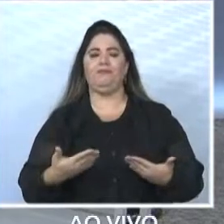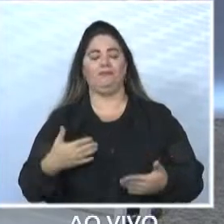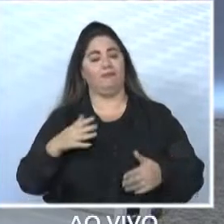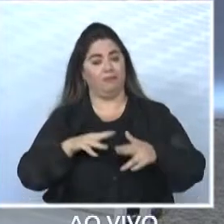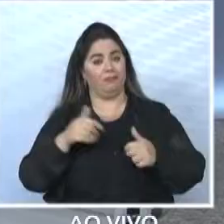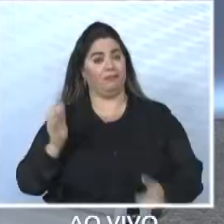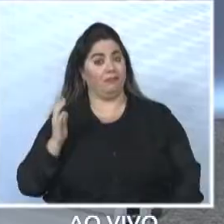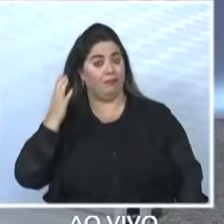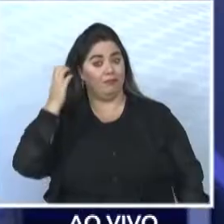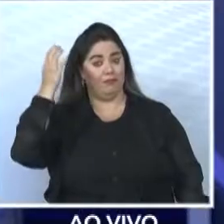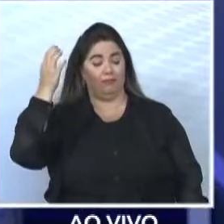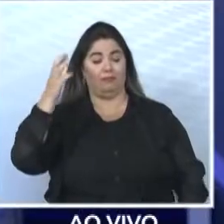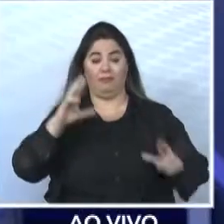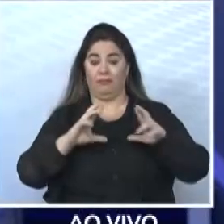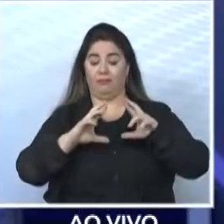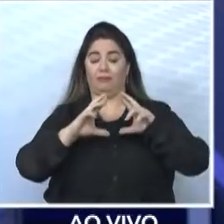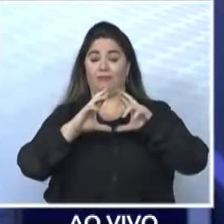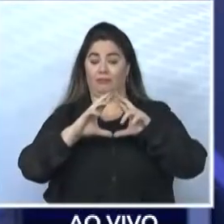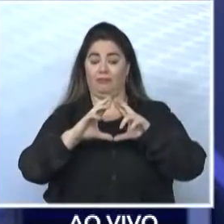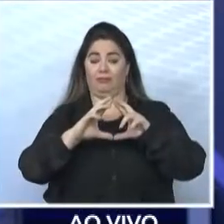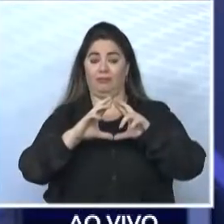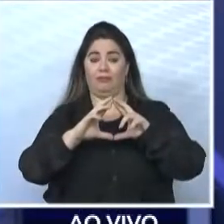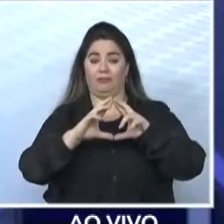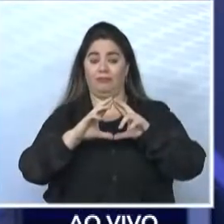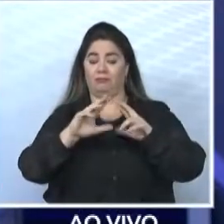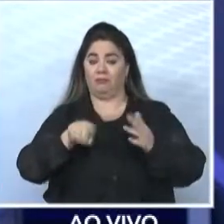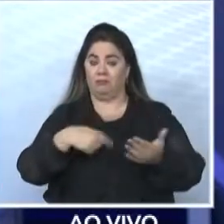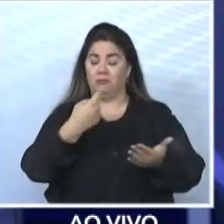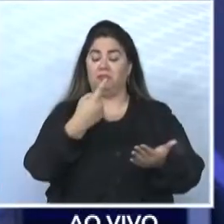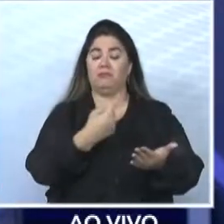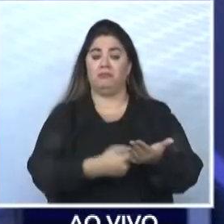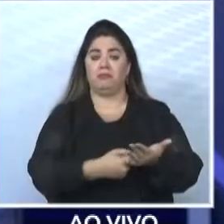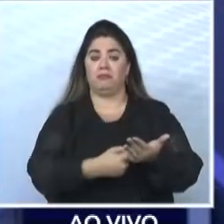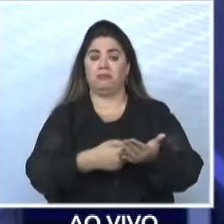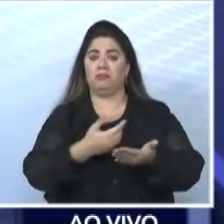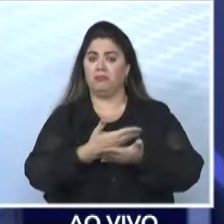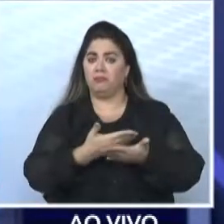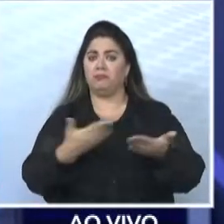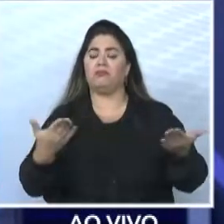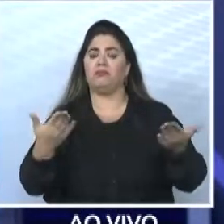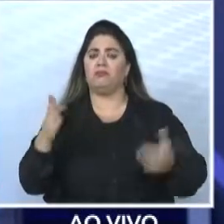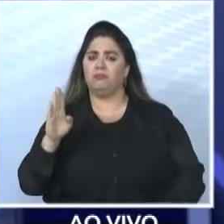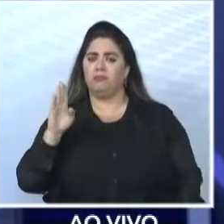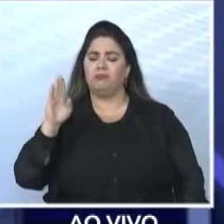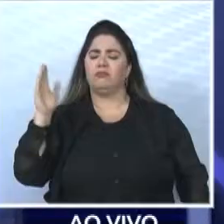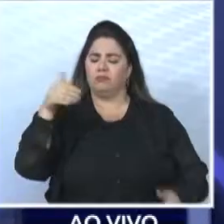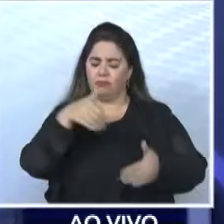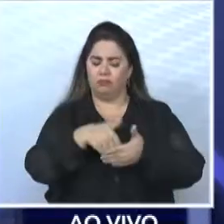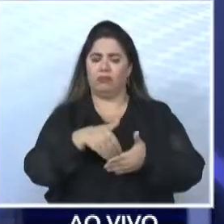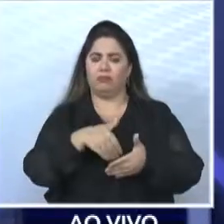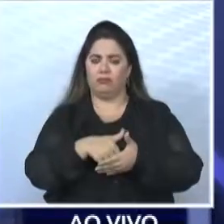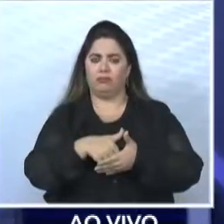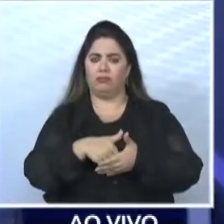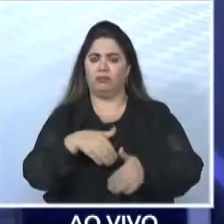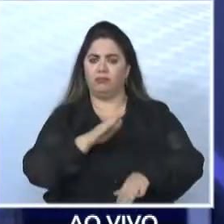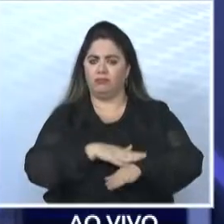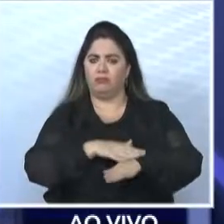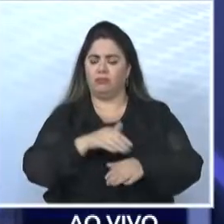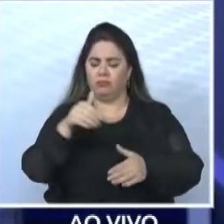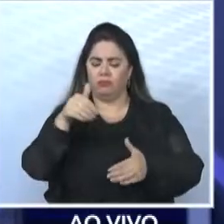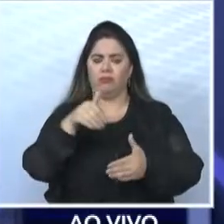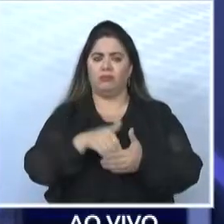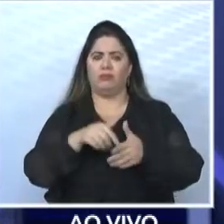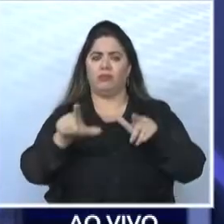a Repór TV interior reafirma o compromisso com você, eleitor, para que na hora de votar prevaleça a melhor